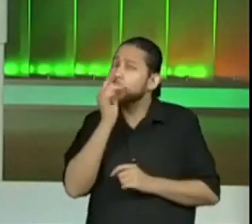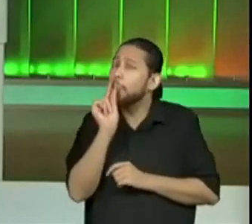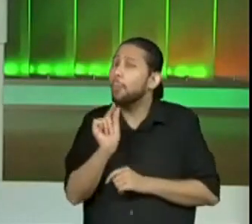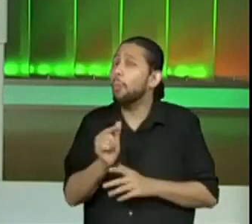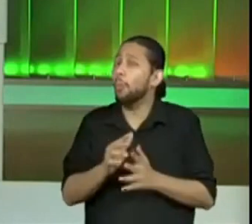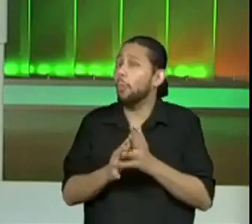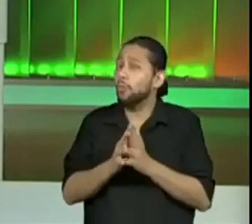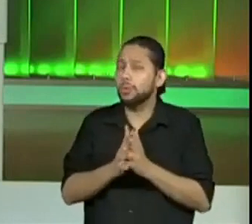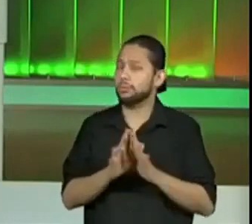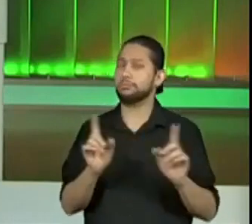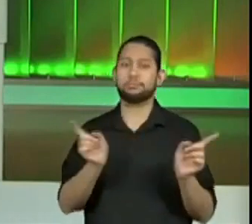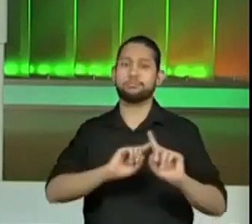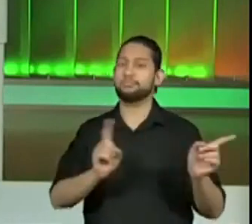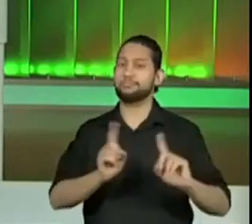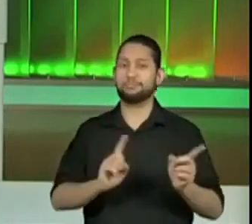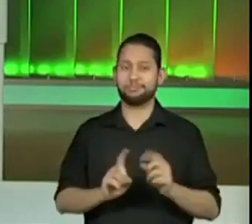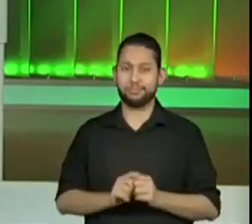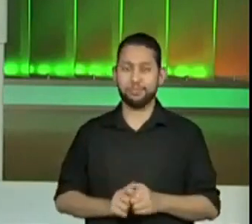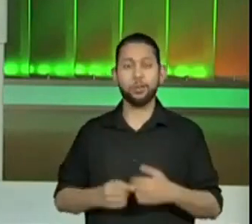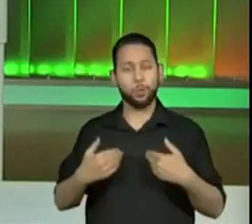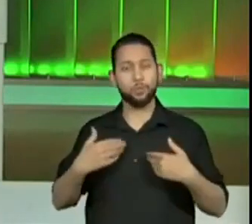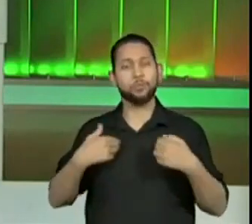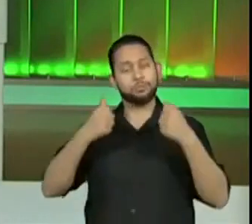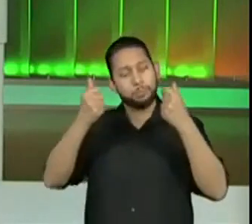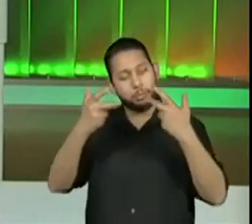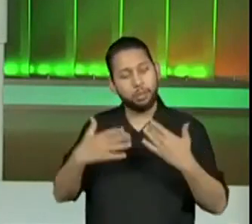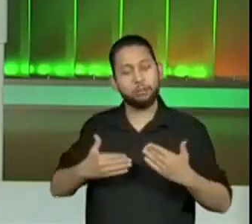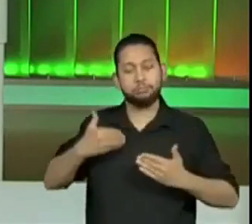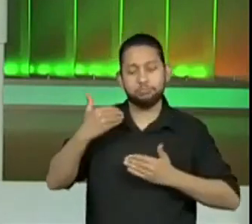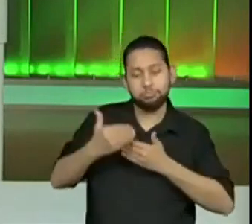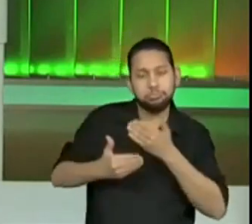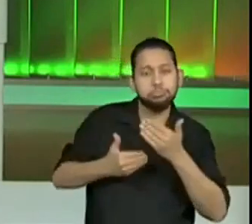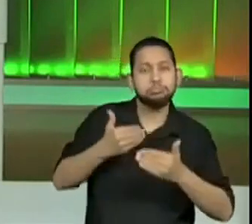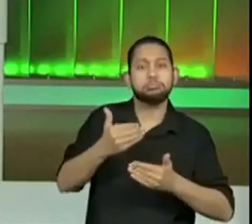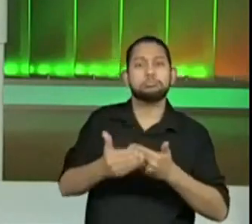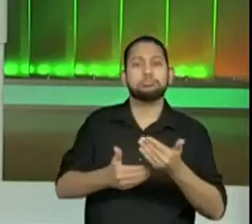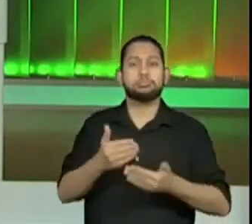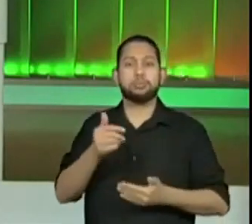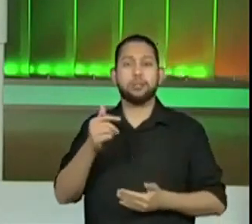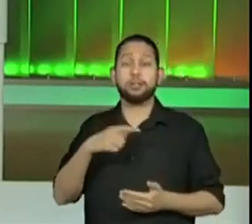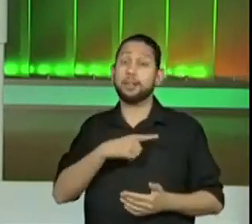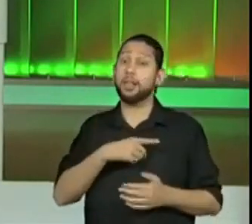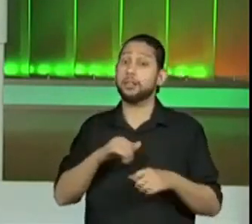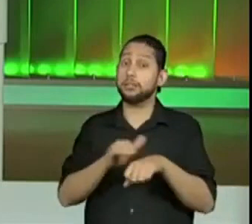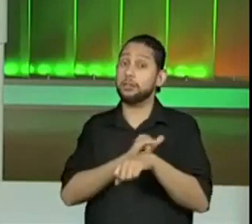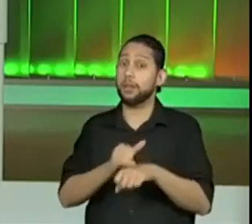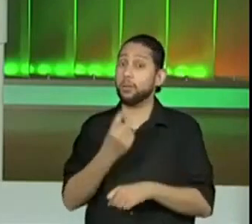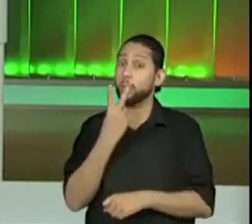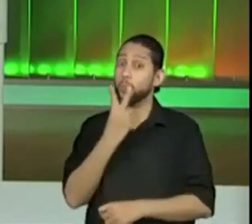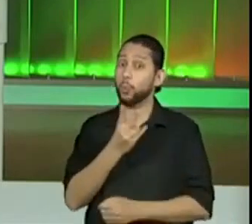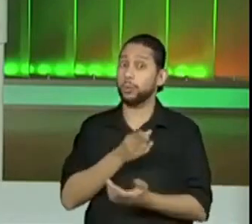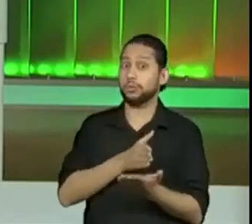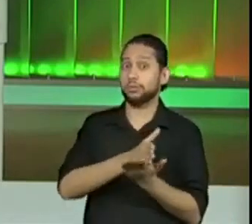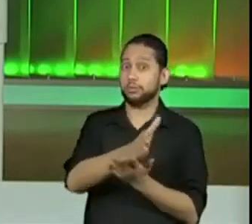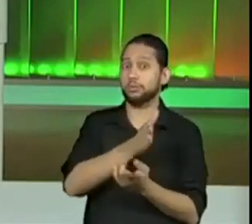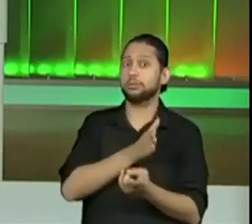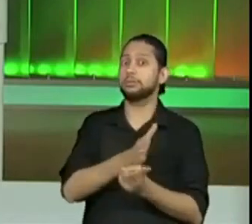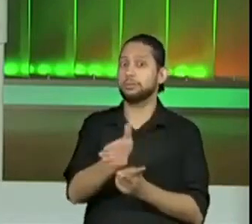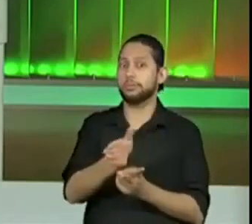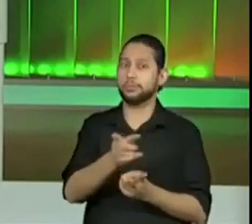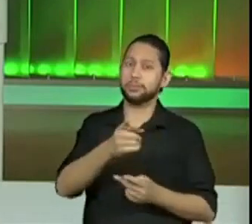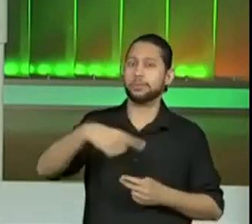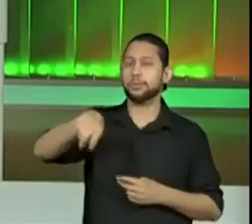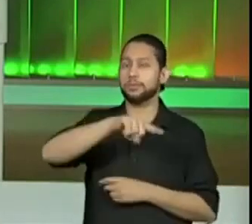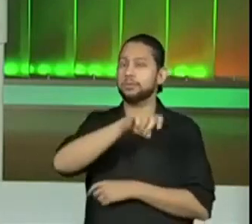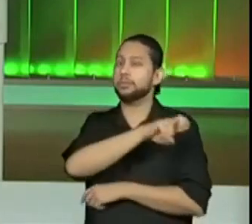né? De como abordar essa situação. E a gente vai ver duas abordagens diferentes hoje. Eu já tenho certeza que vocês, alunos do quinto ano,